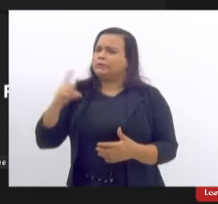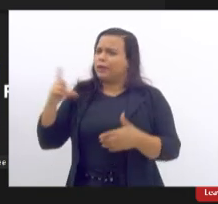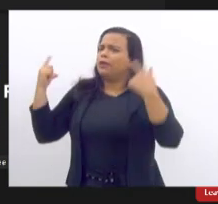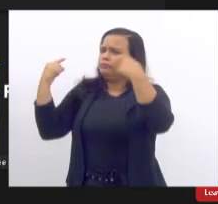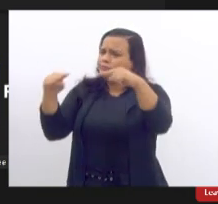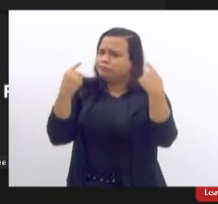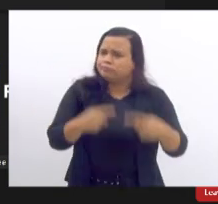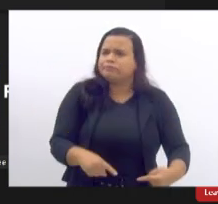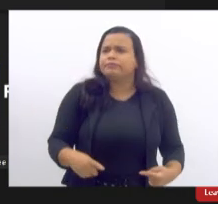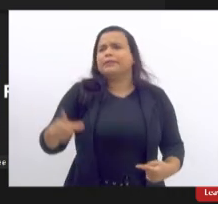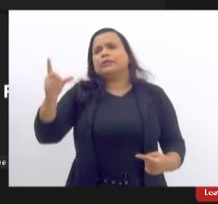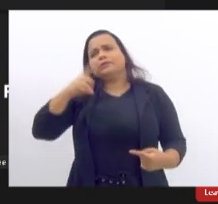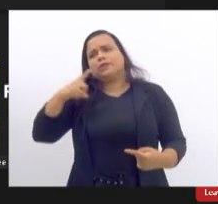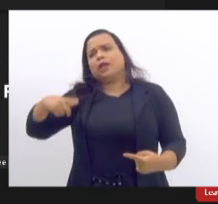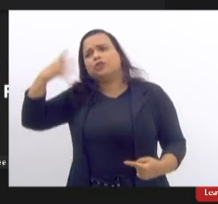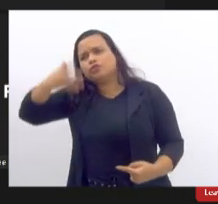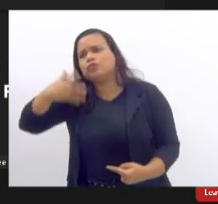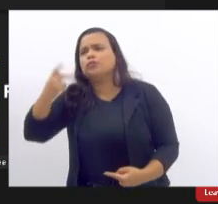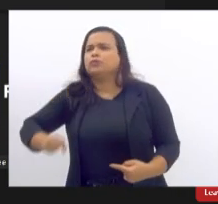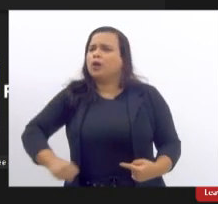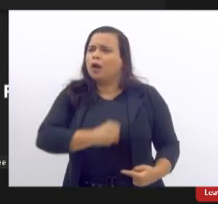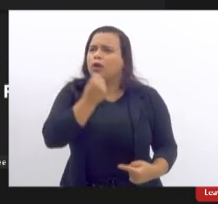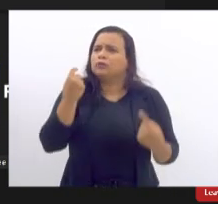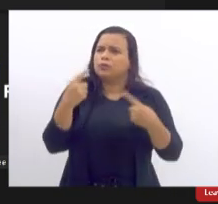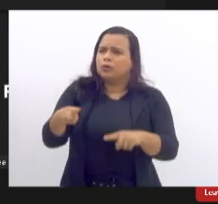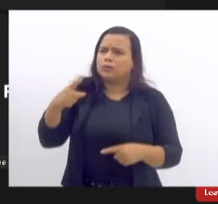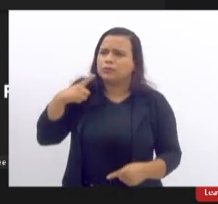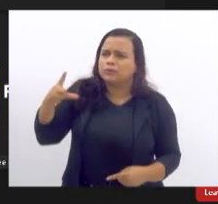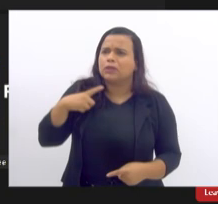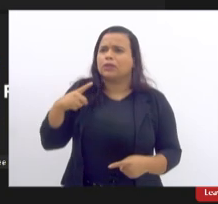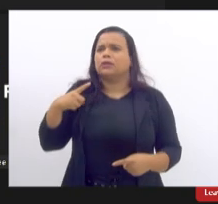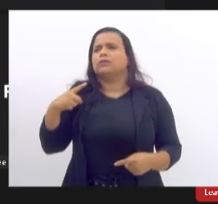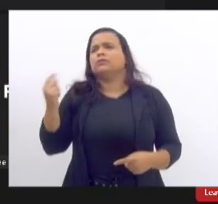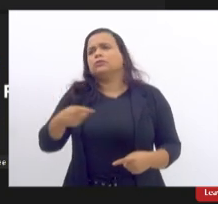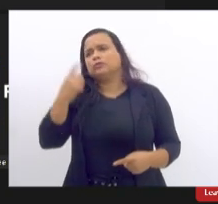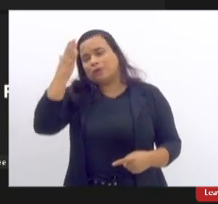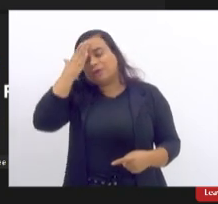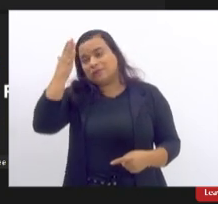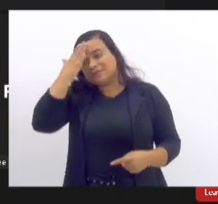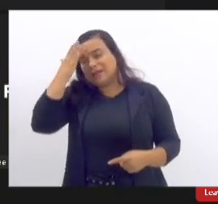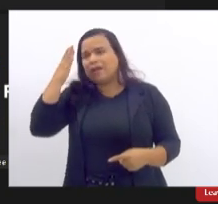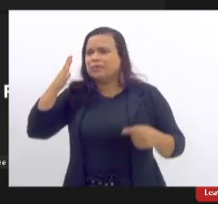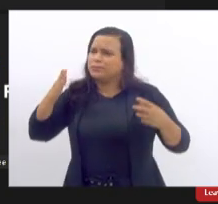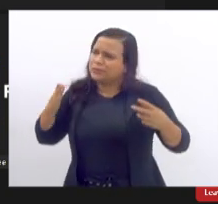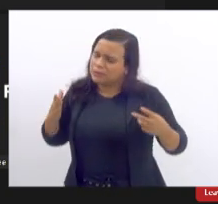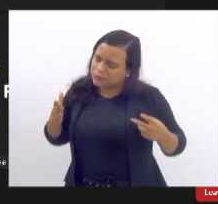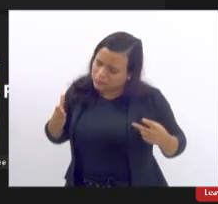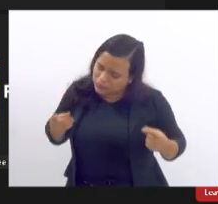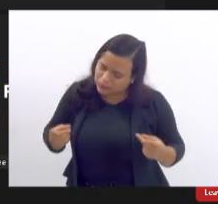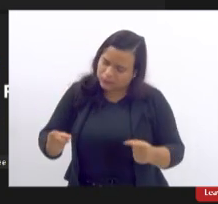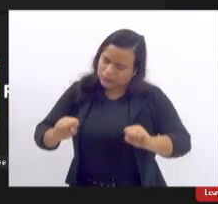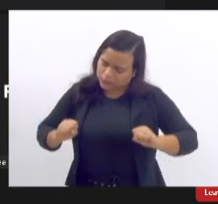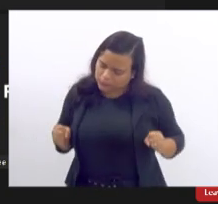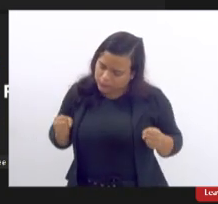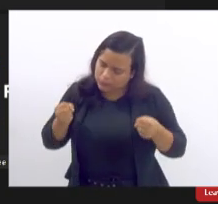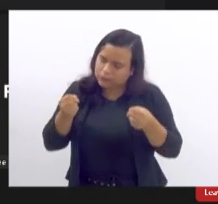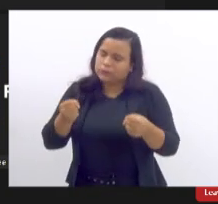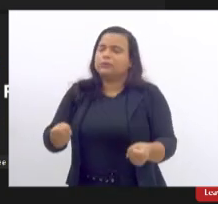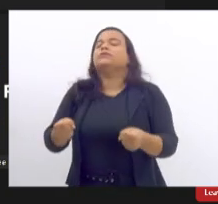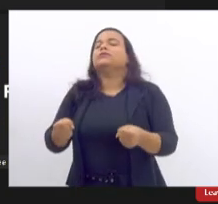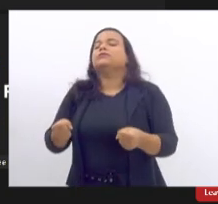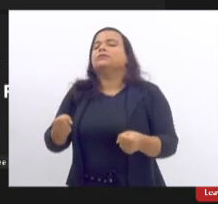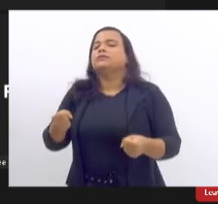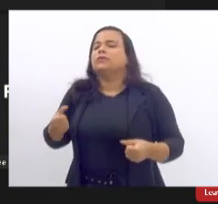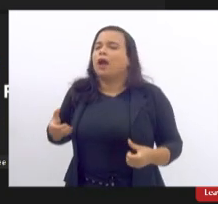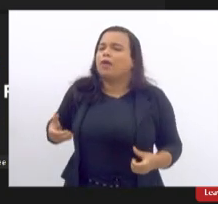apesar do discurso do ódio não há mal que tudo e para sempre vamos avançar com mais